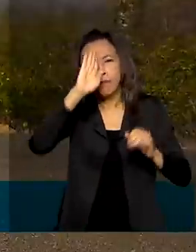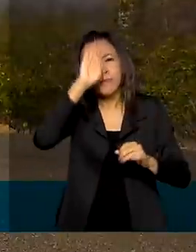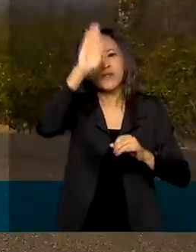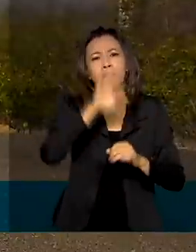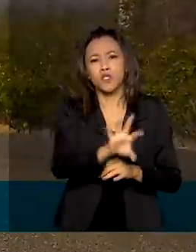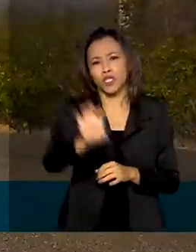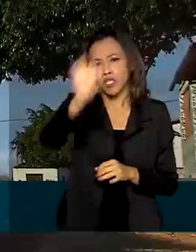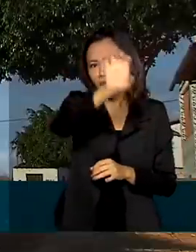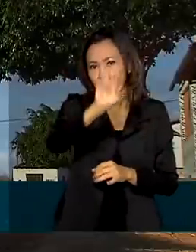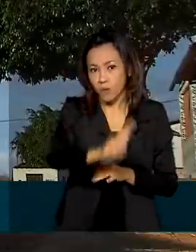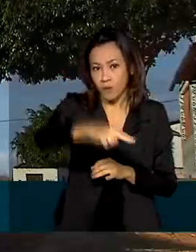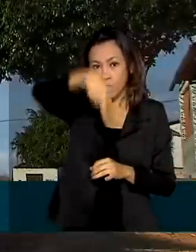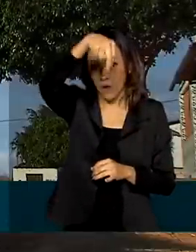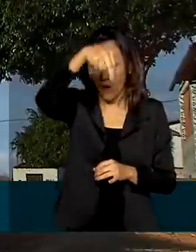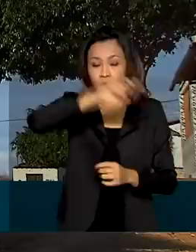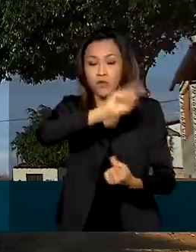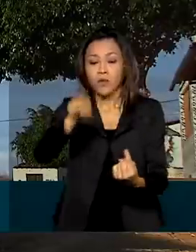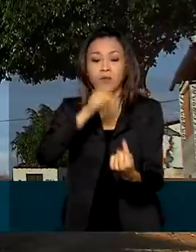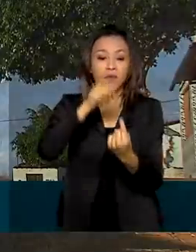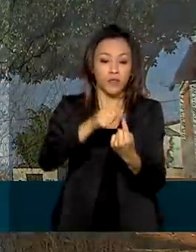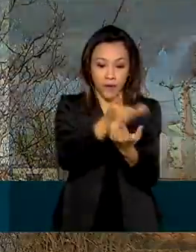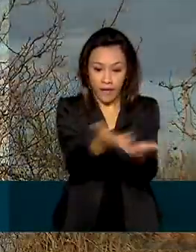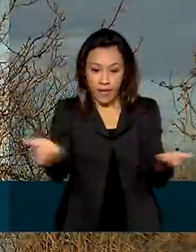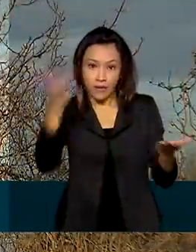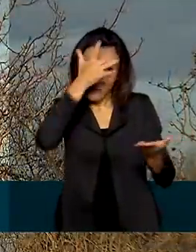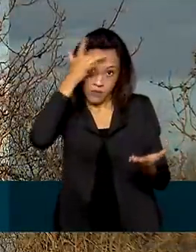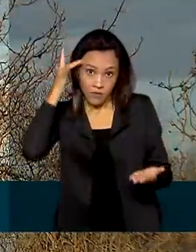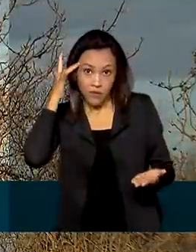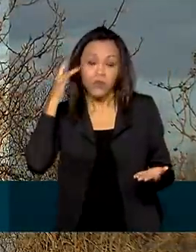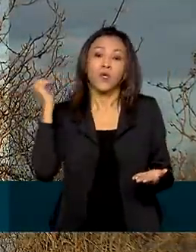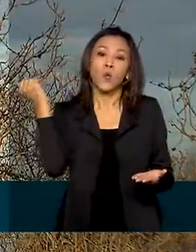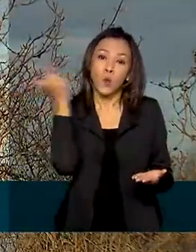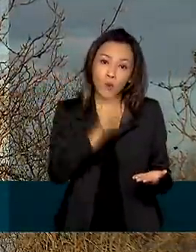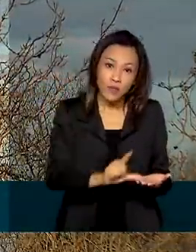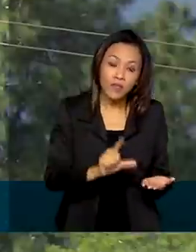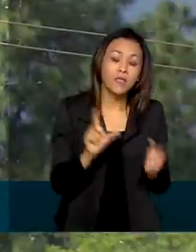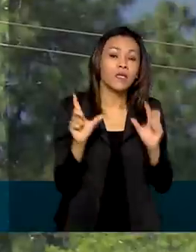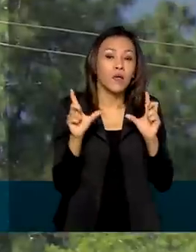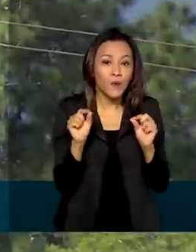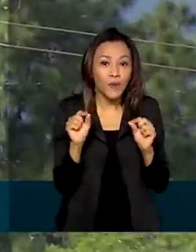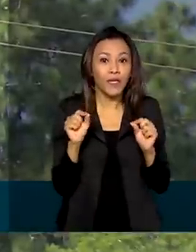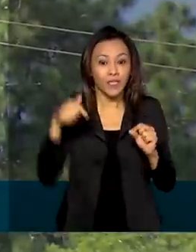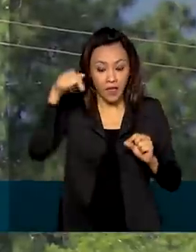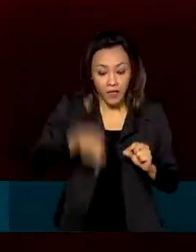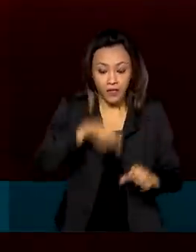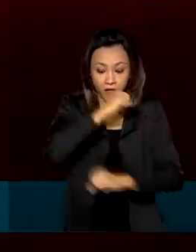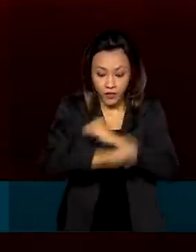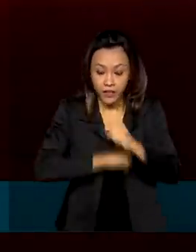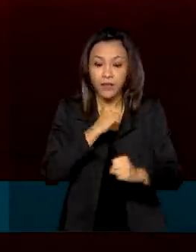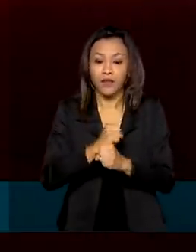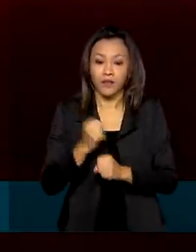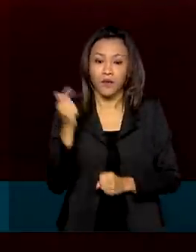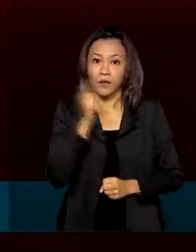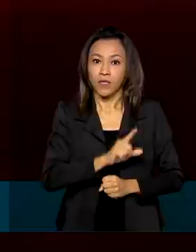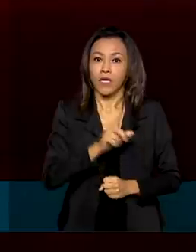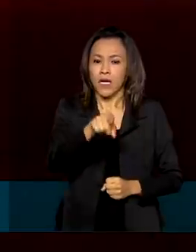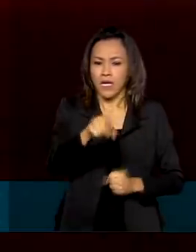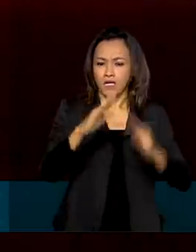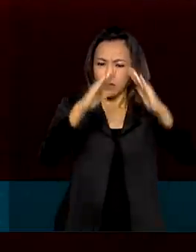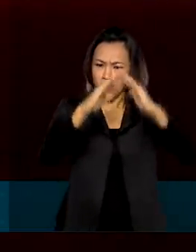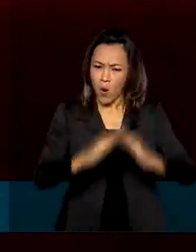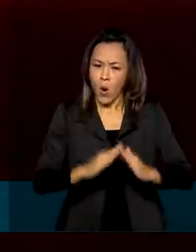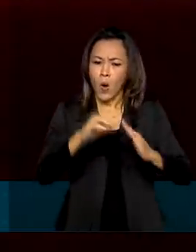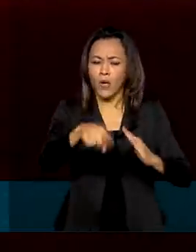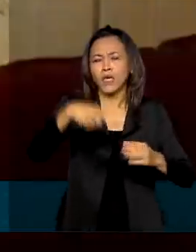região norte. A ideia é que os consumidores comecem a ser beneficiados já neste ano. Morador de Chapuri, no